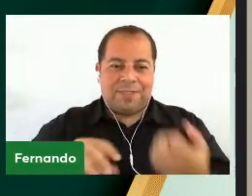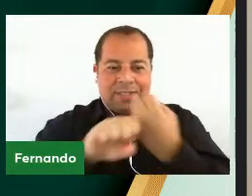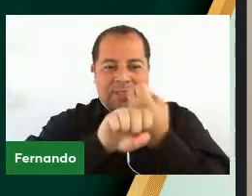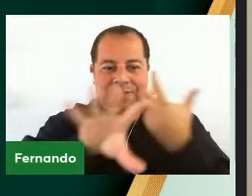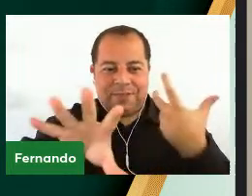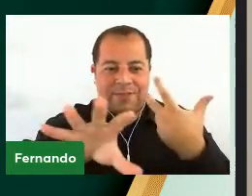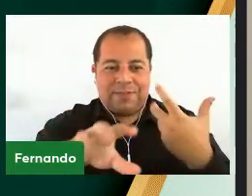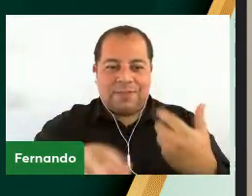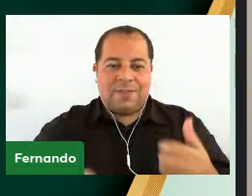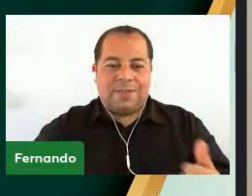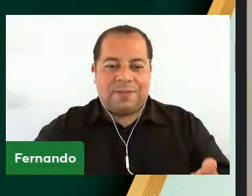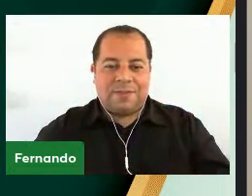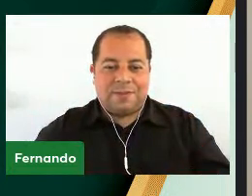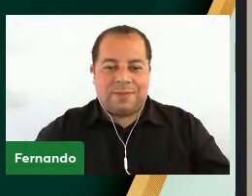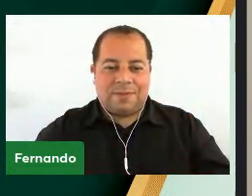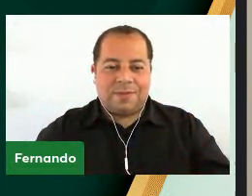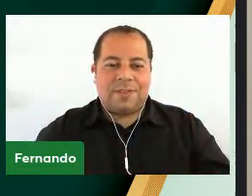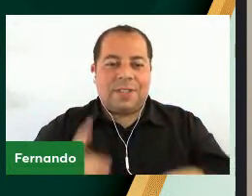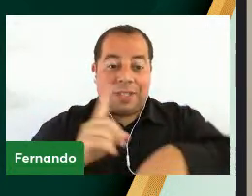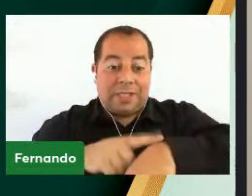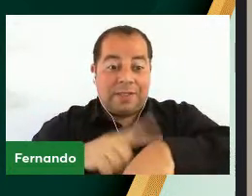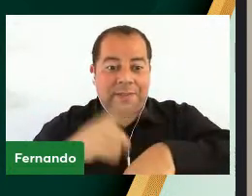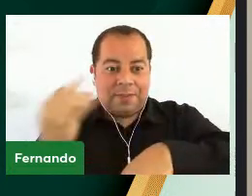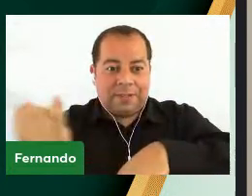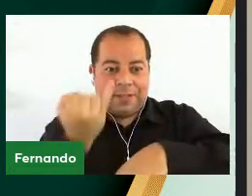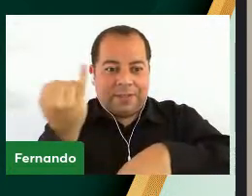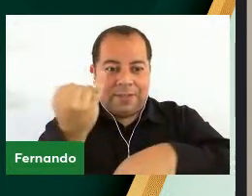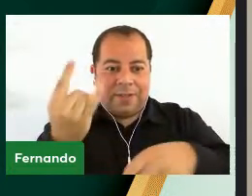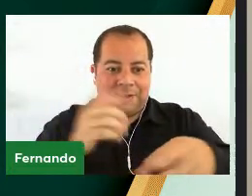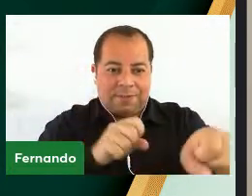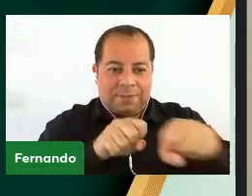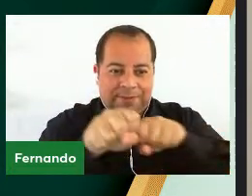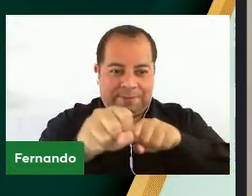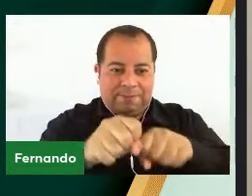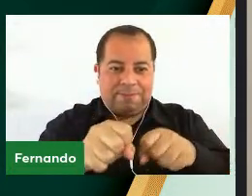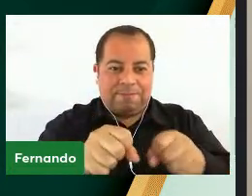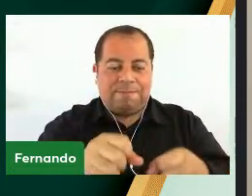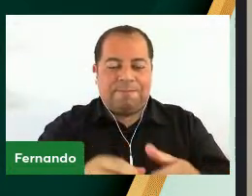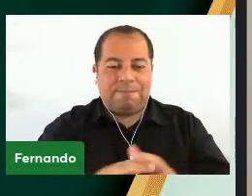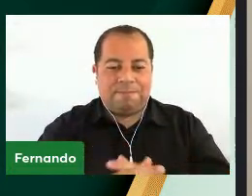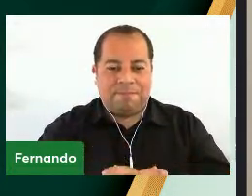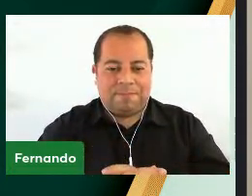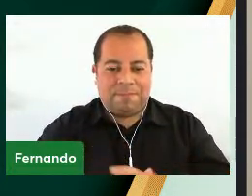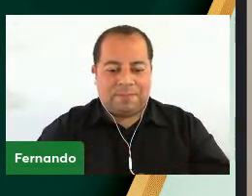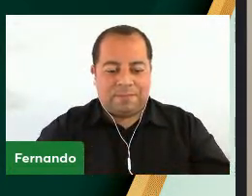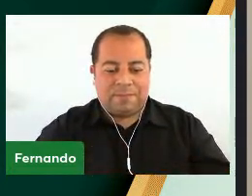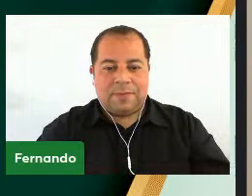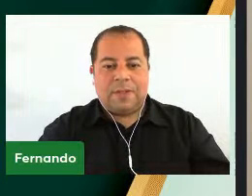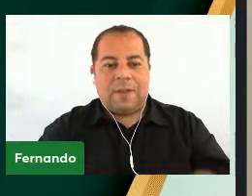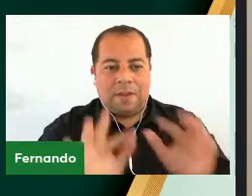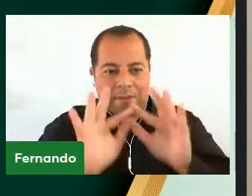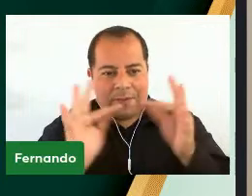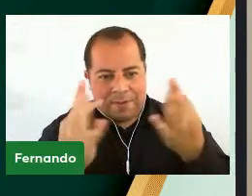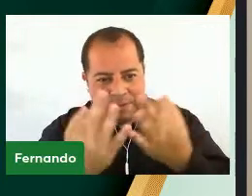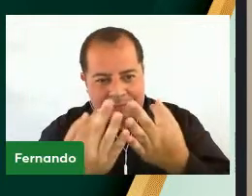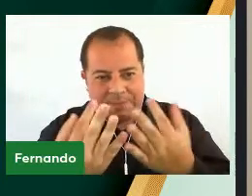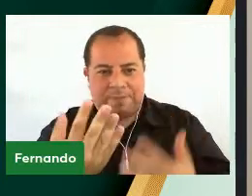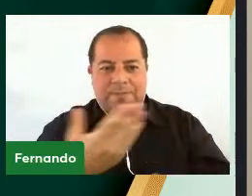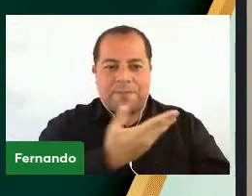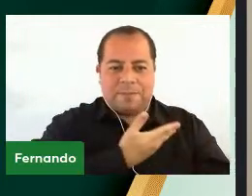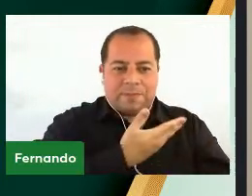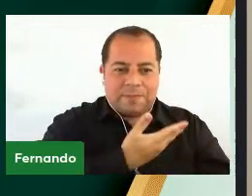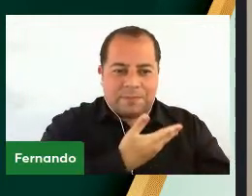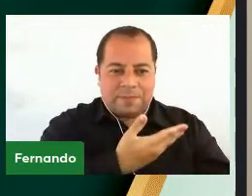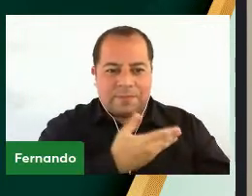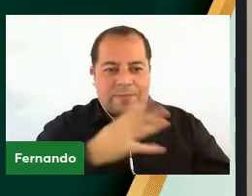é o que traduz realmente um momento tão importante que é essa formação de colação de grau. familiares, convidados, e